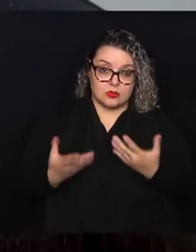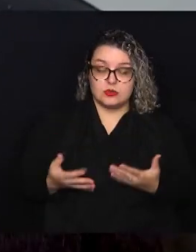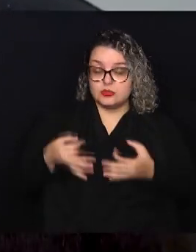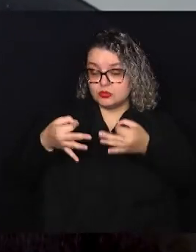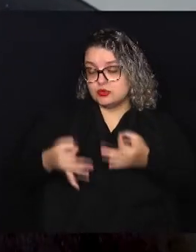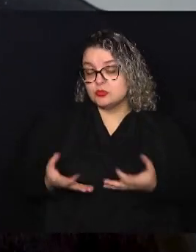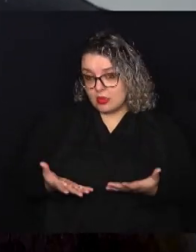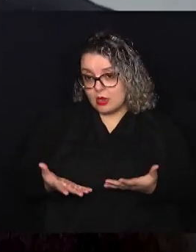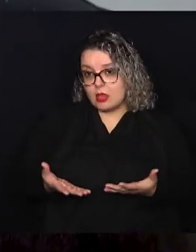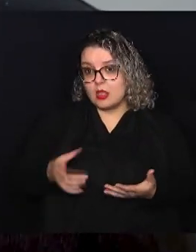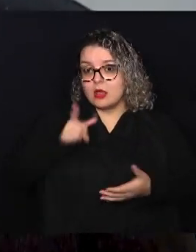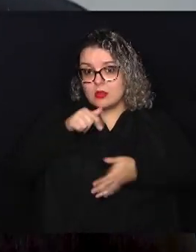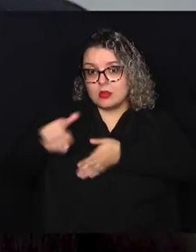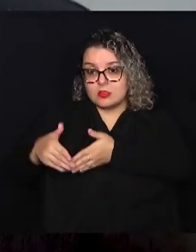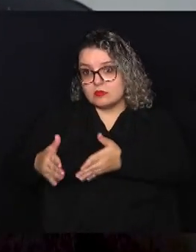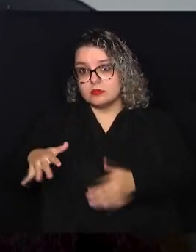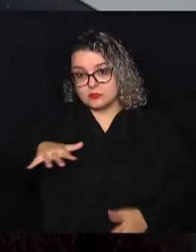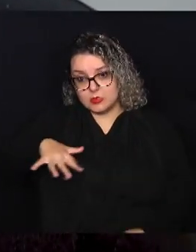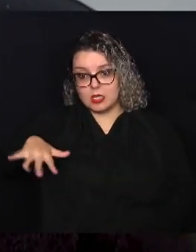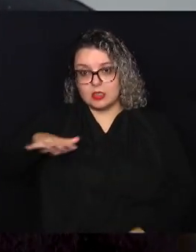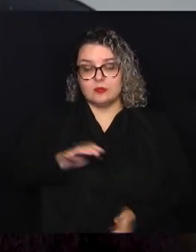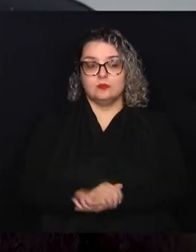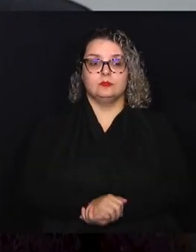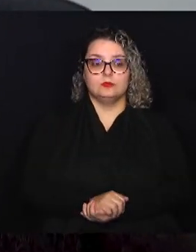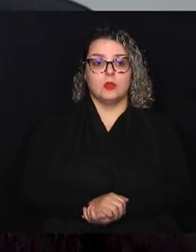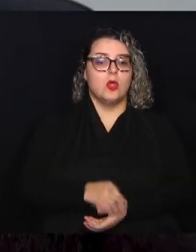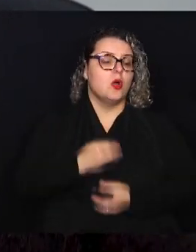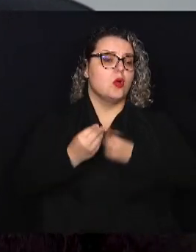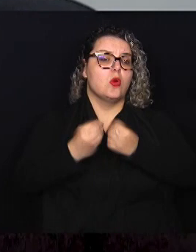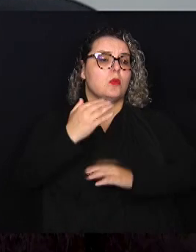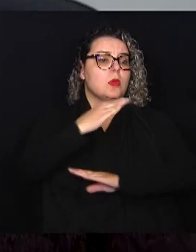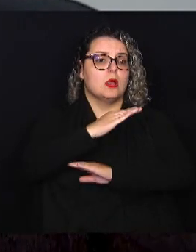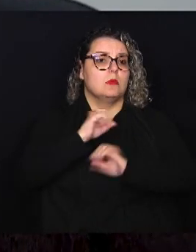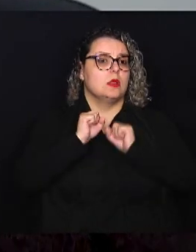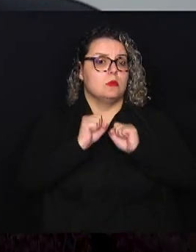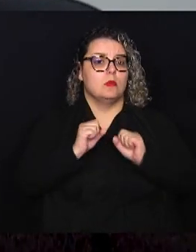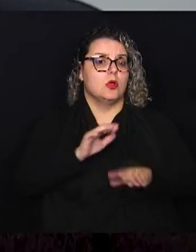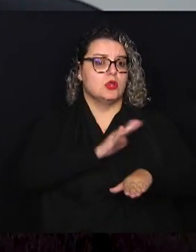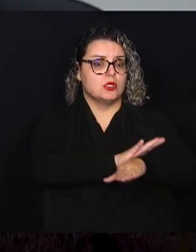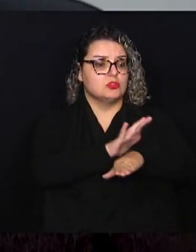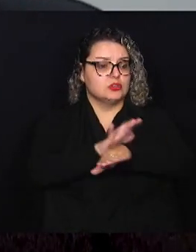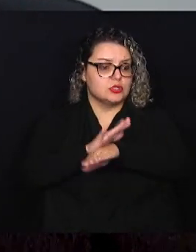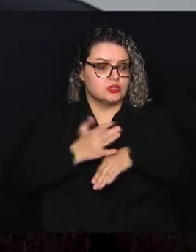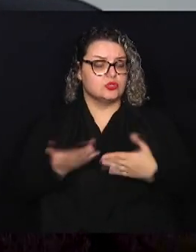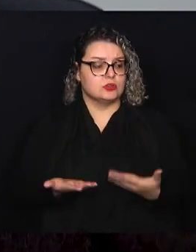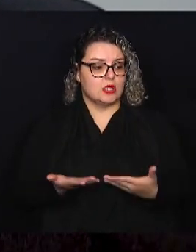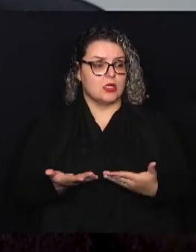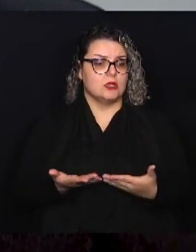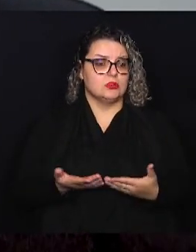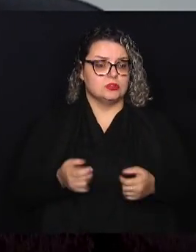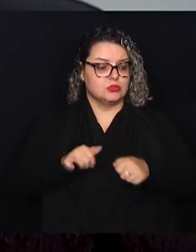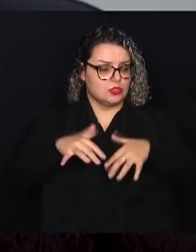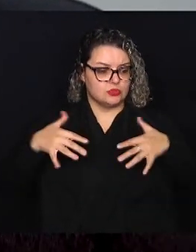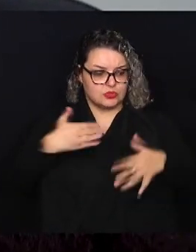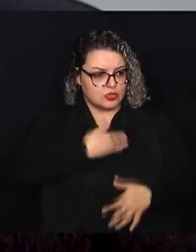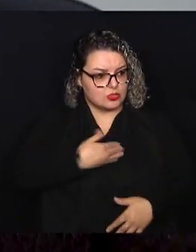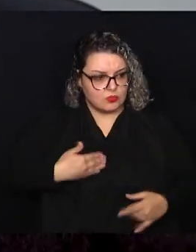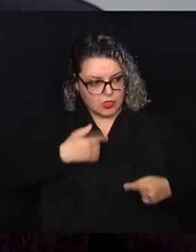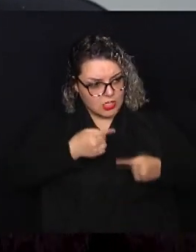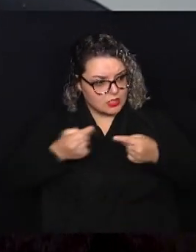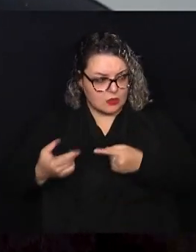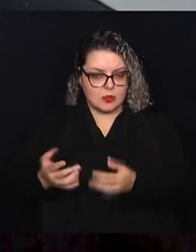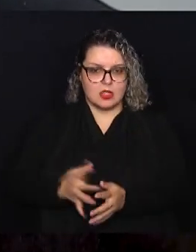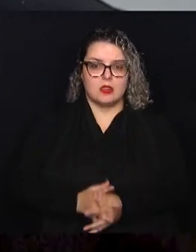essas nascentes que estão ali na região. Como a Câmara Municipal pode colaborar através de audiências públicas, debates?